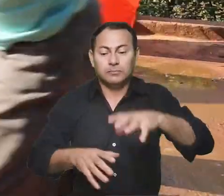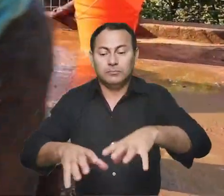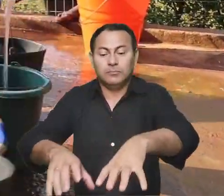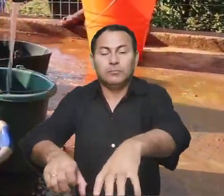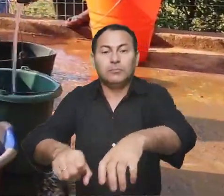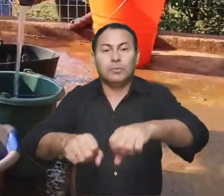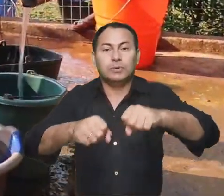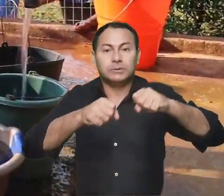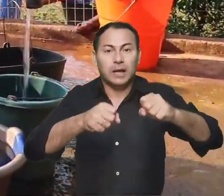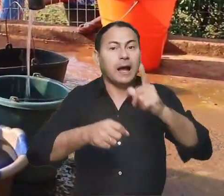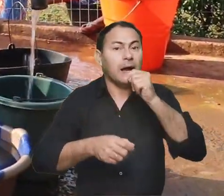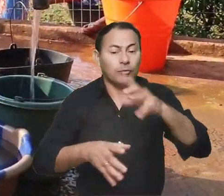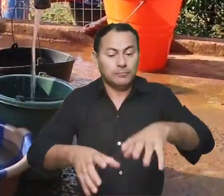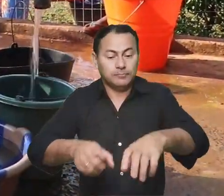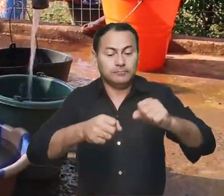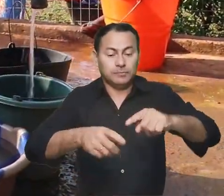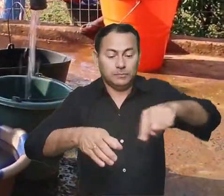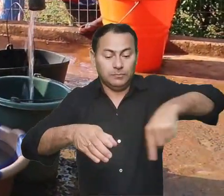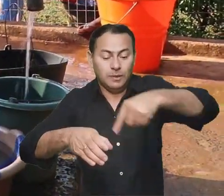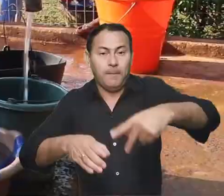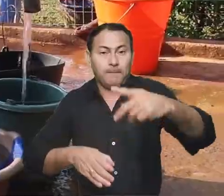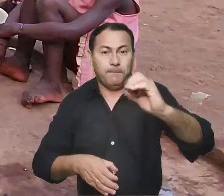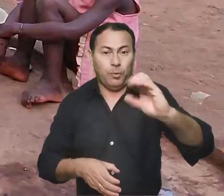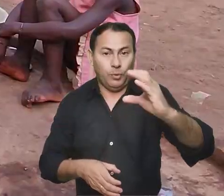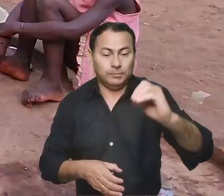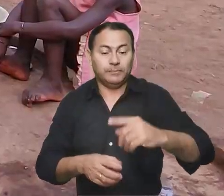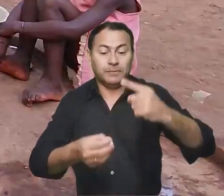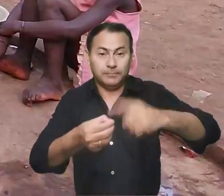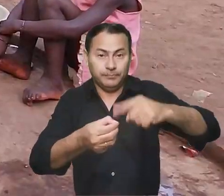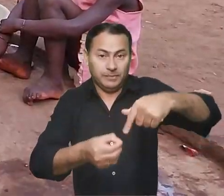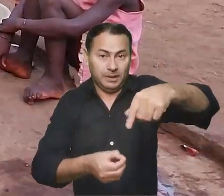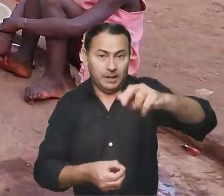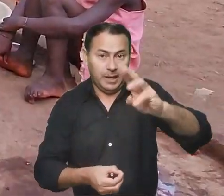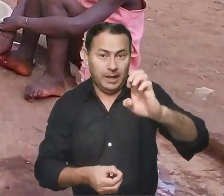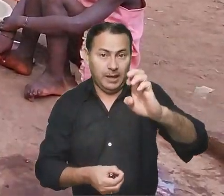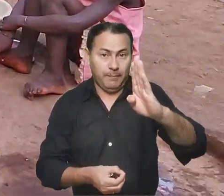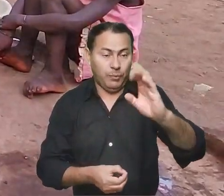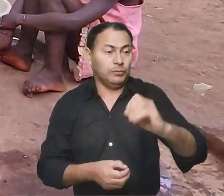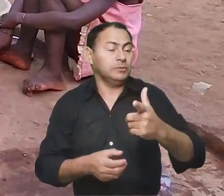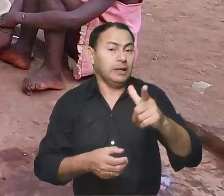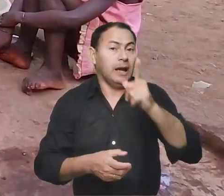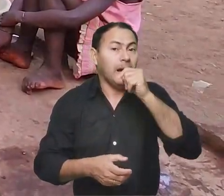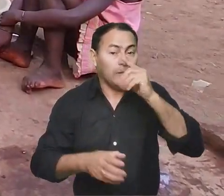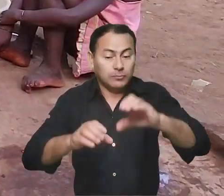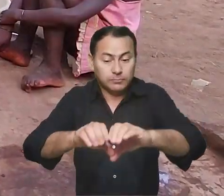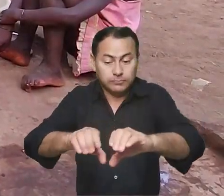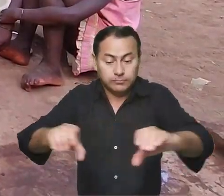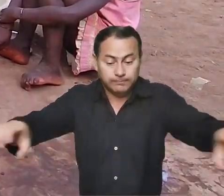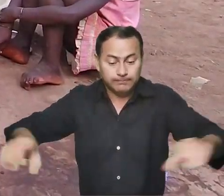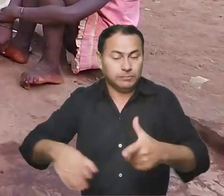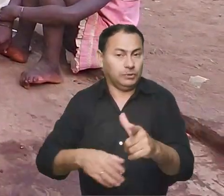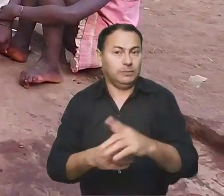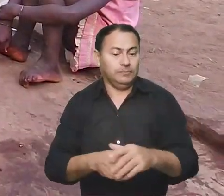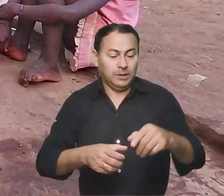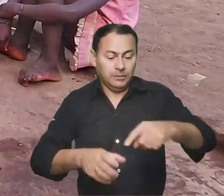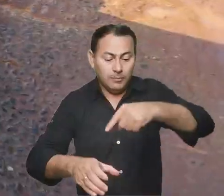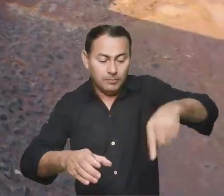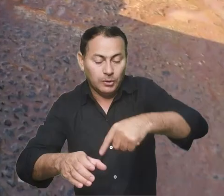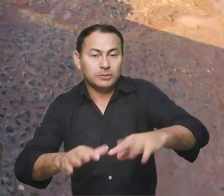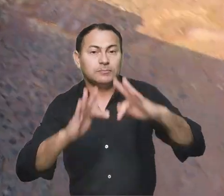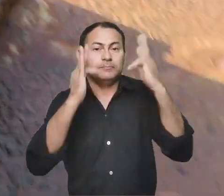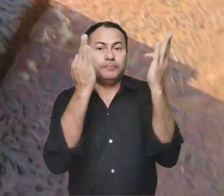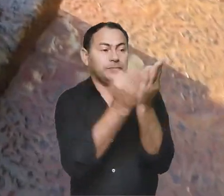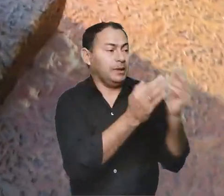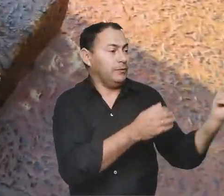mulheres, virem até aqui tirar água. Aqui em Quebo, não há água encanada nas casas. Então, é desse